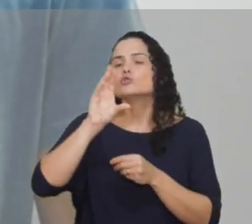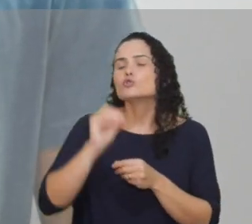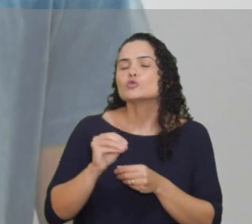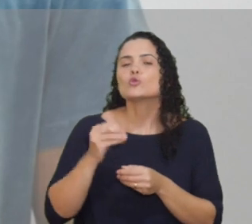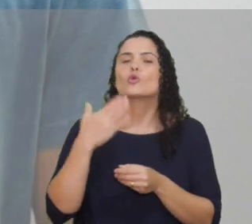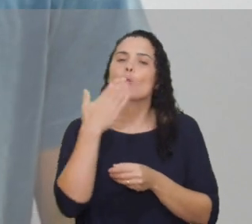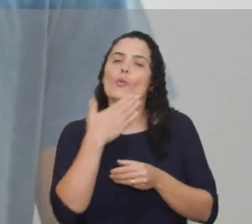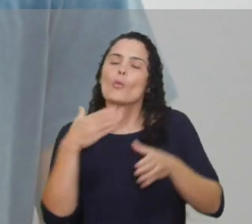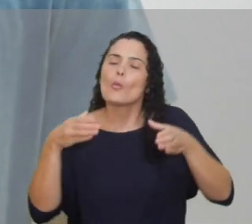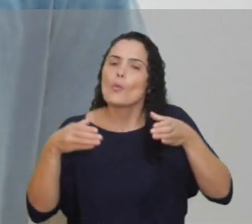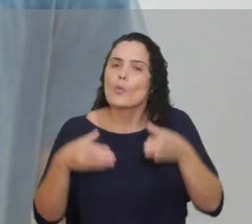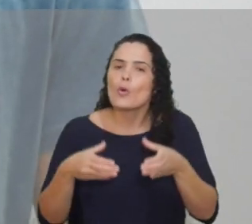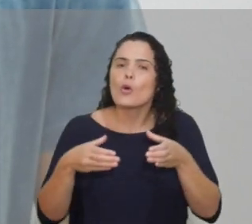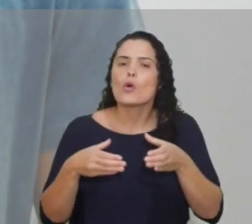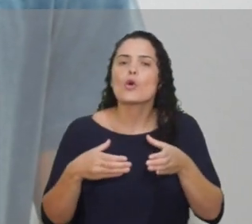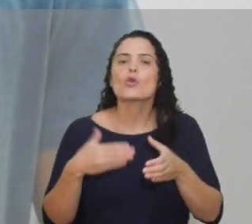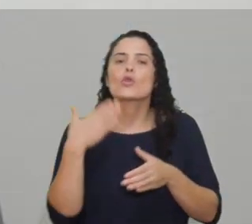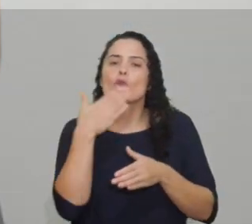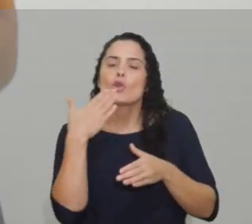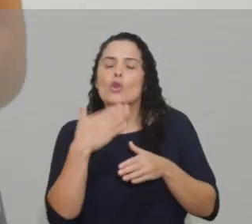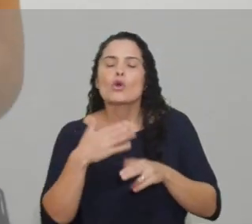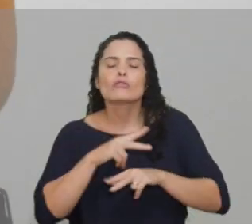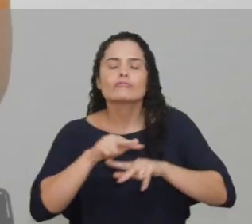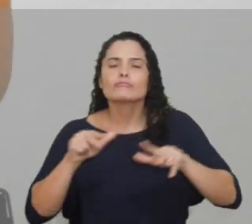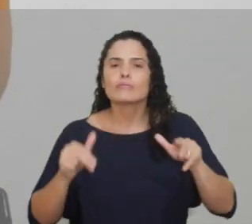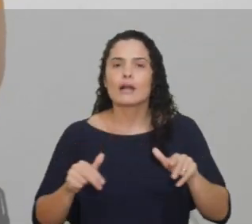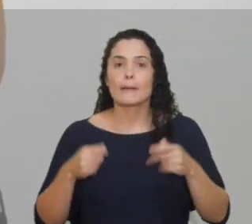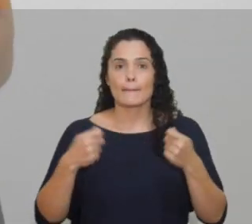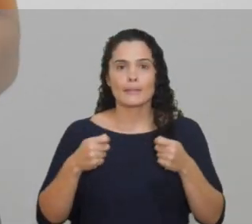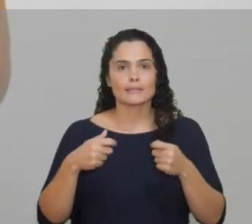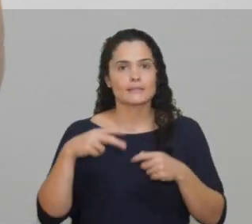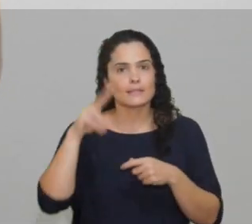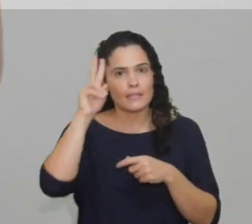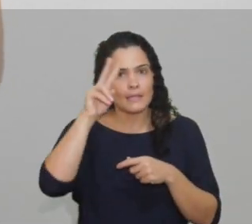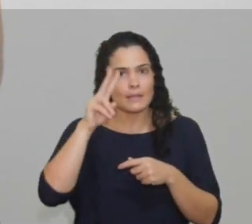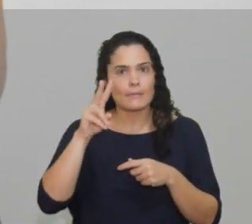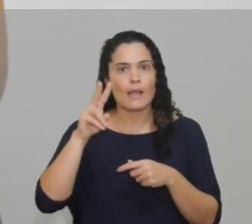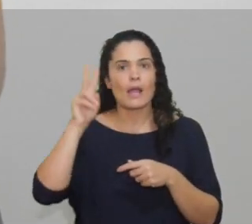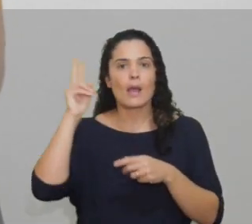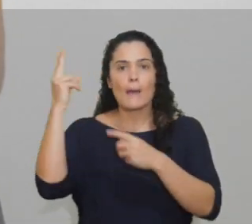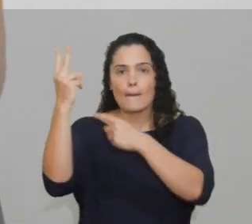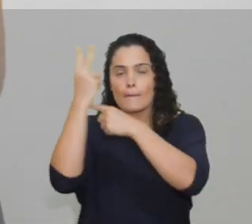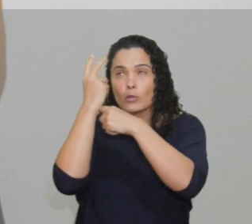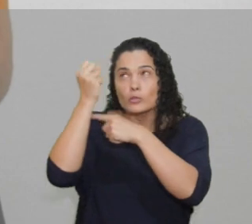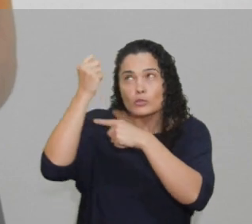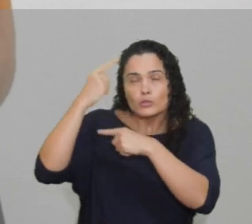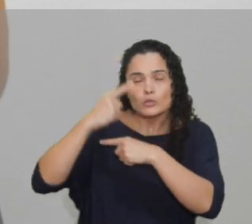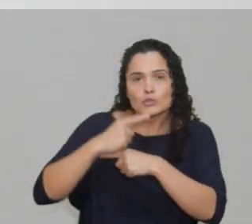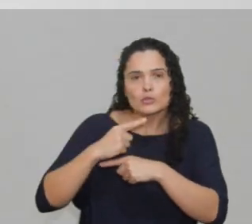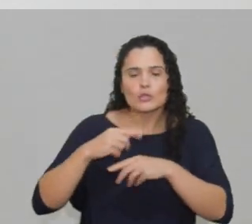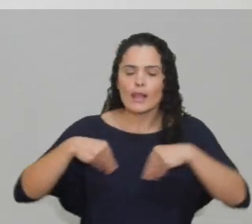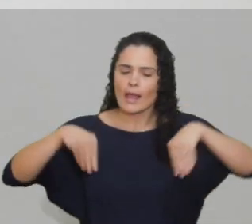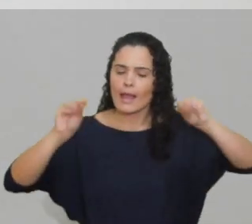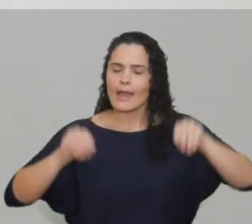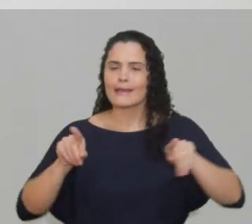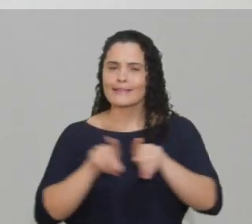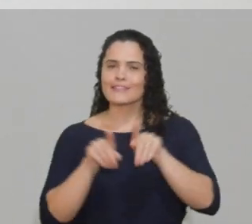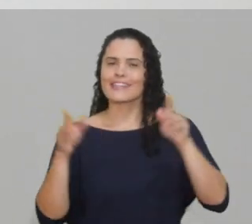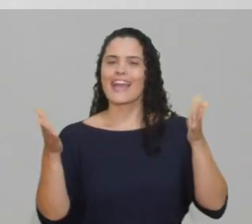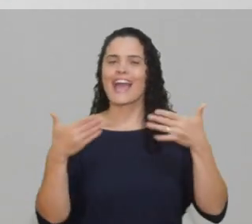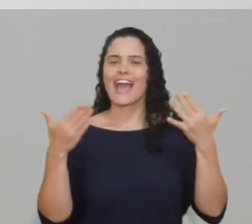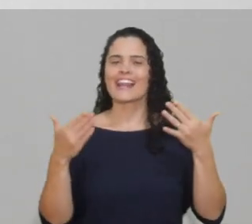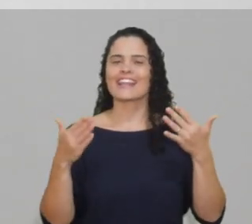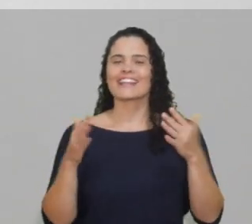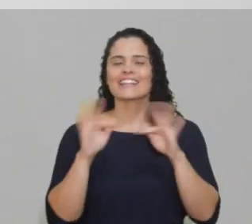sanduíches, bolos, frutas, entre outros. E não pode esquecer o protetor solar, canga, jogos e, é claro, a alegria da